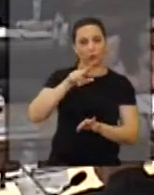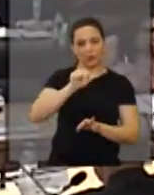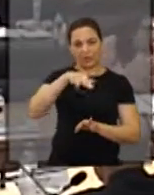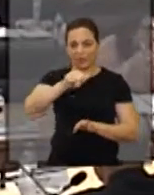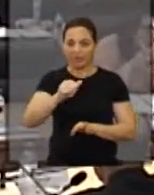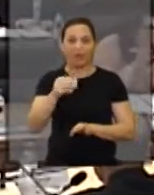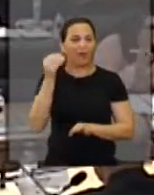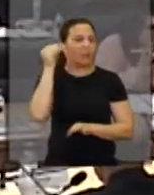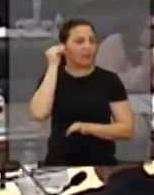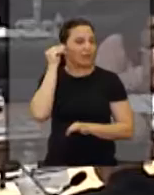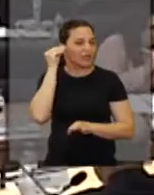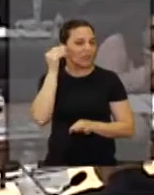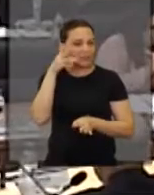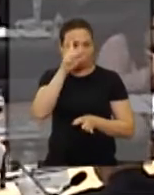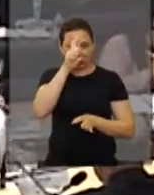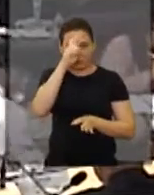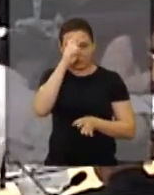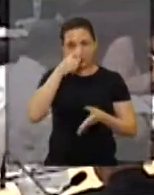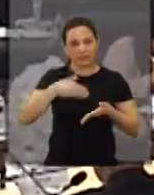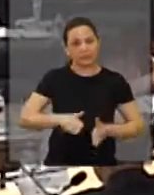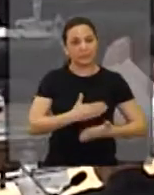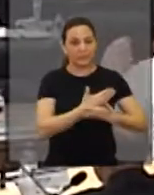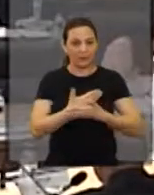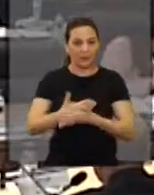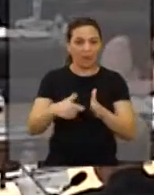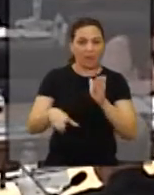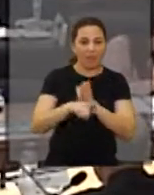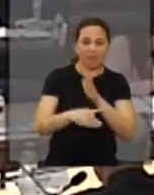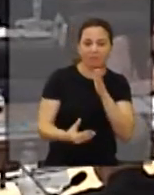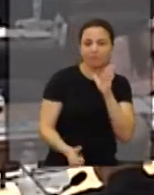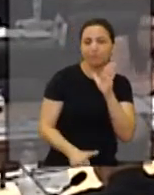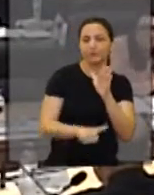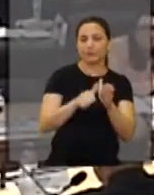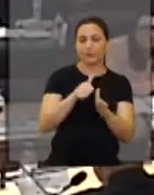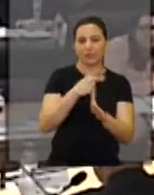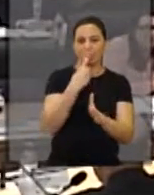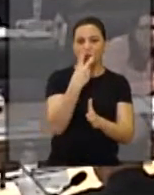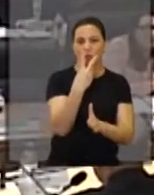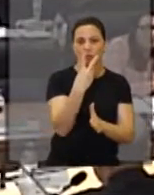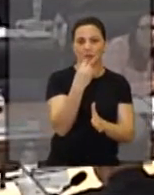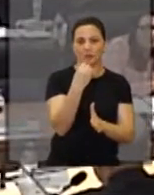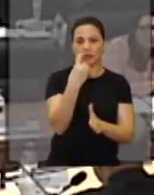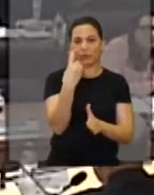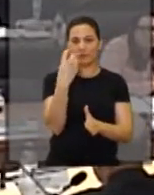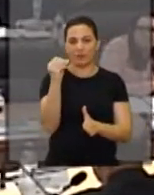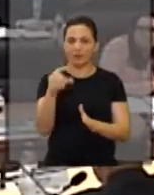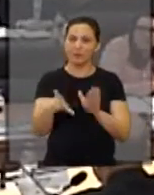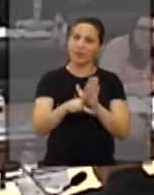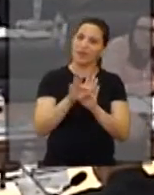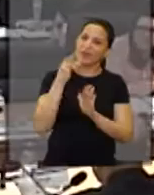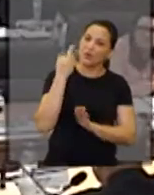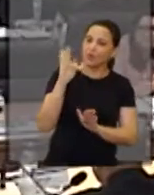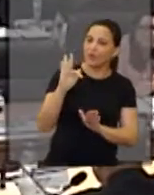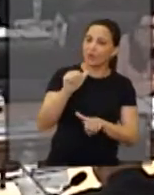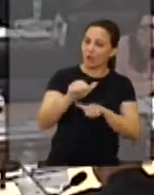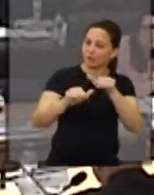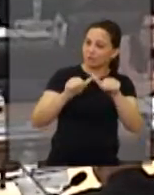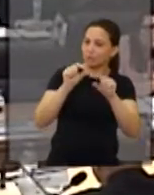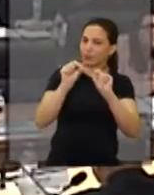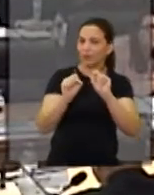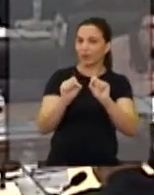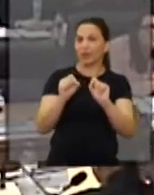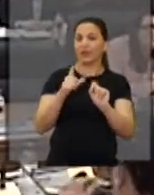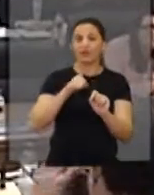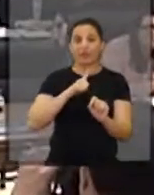tivesse o teste da orelhinha nas maternidades. Uma lei que foi pioneira aqui na nossa região e, em 2010, virou lei federal. Então,